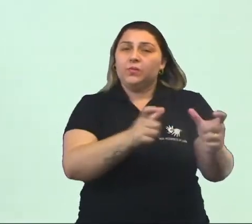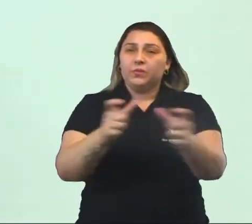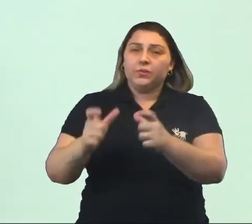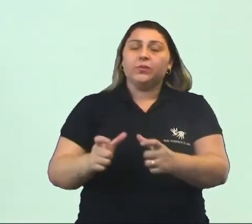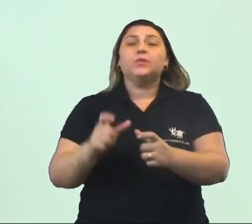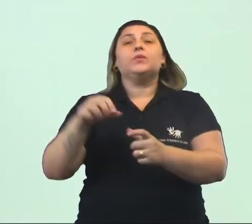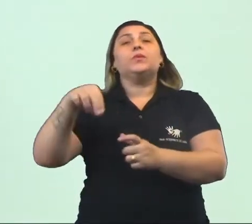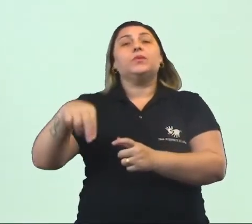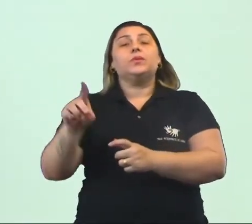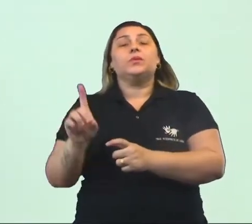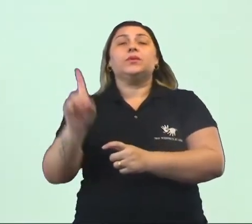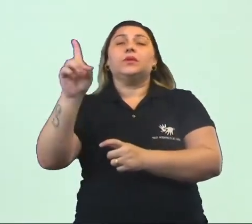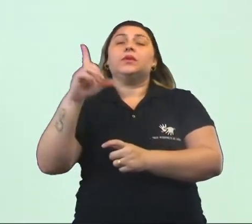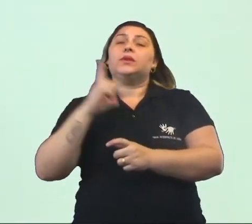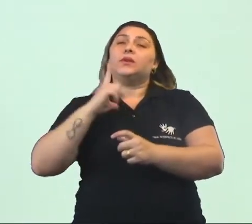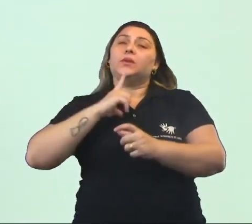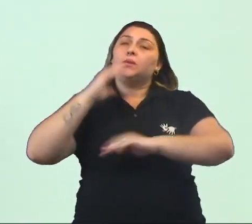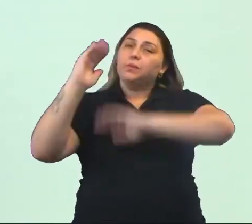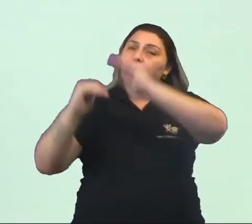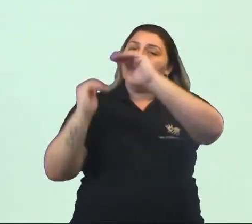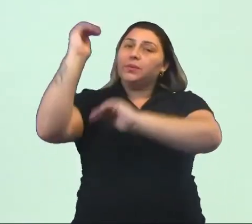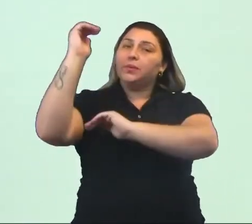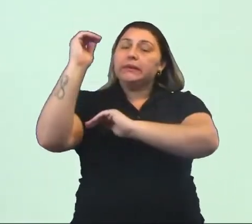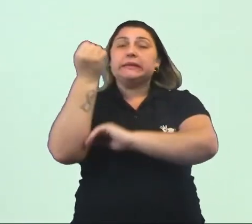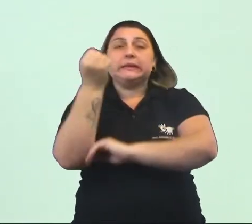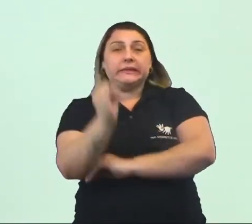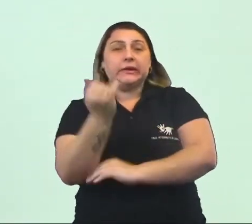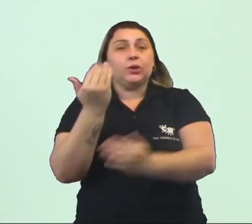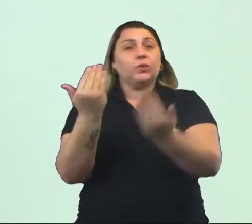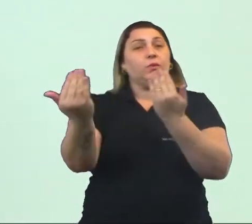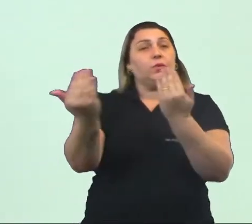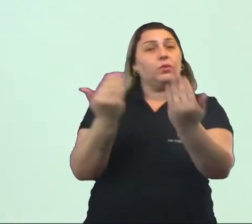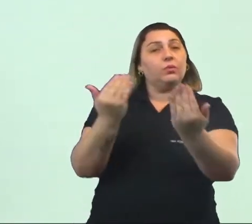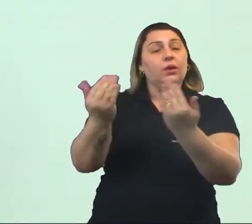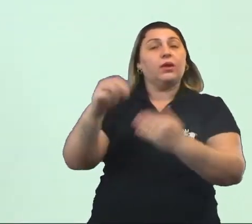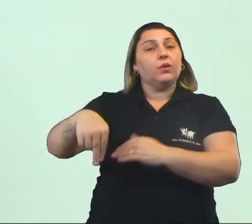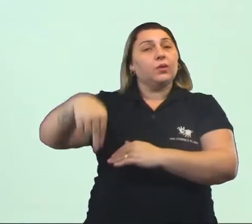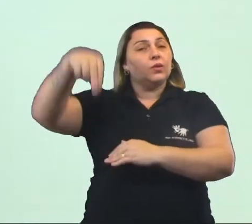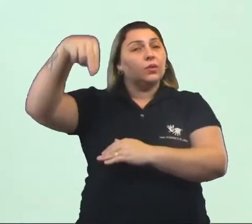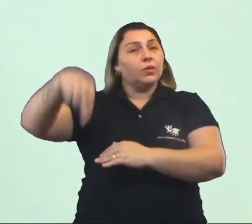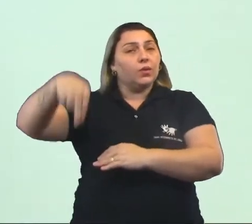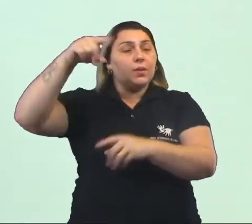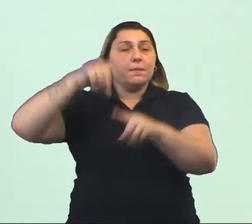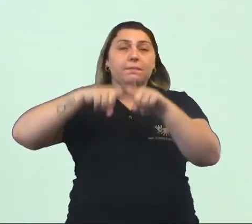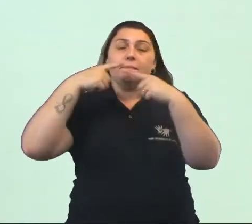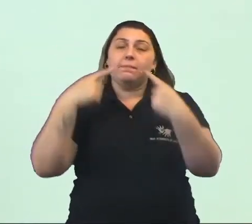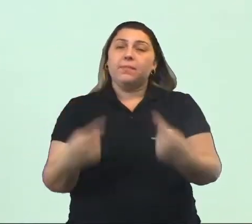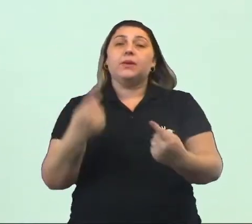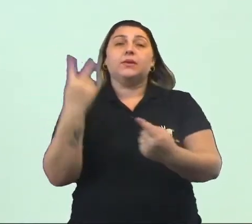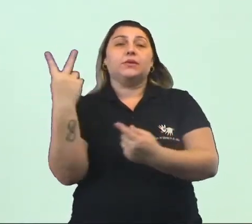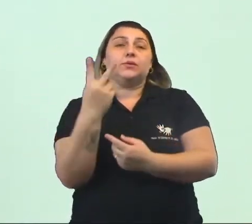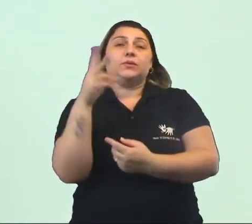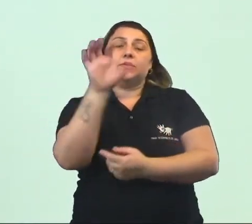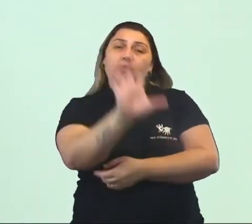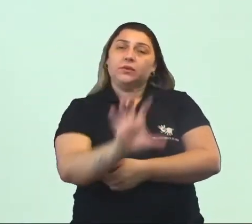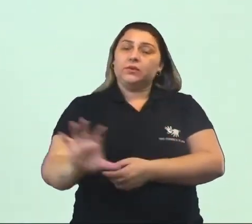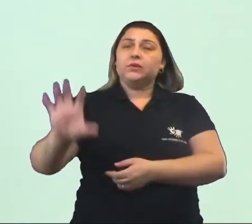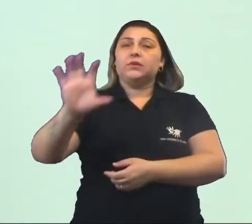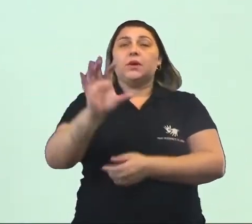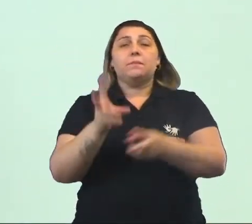nordeste seja bastante avançada, se comparada com a região norte, mas quando pegamos essas duas regiões,